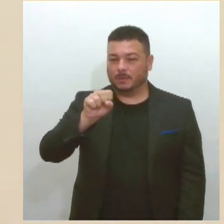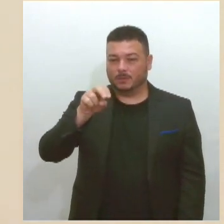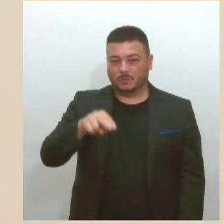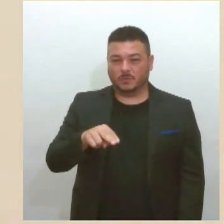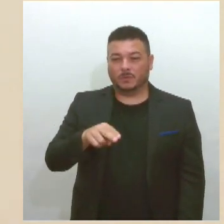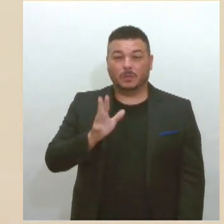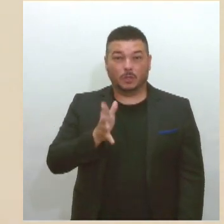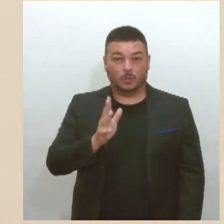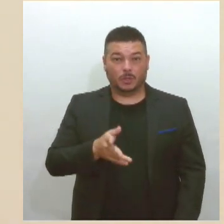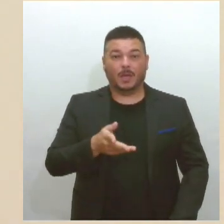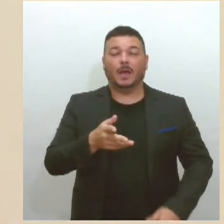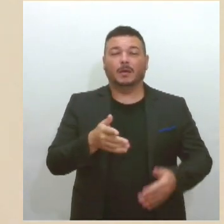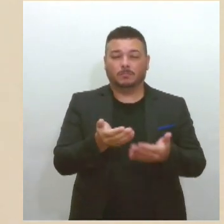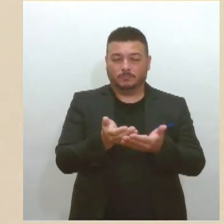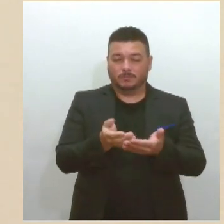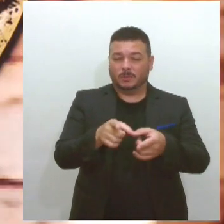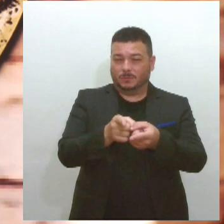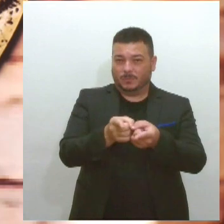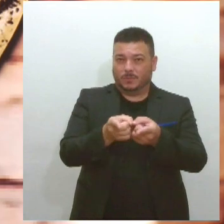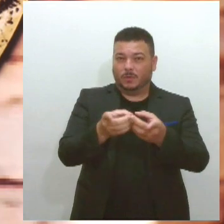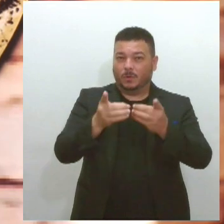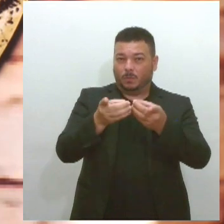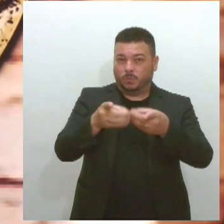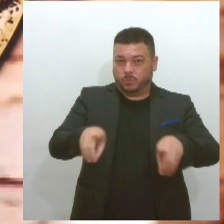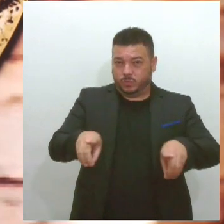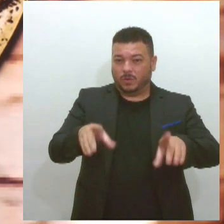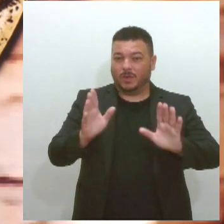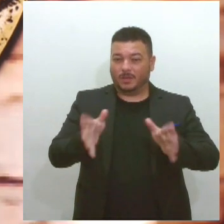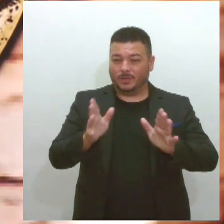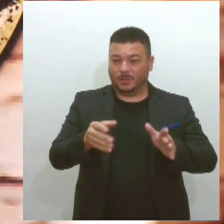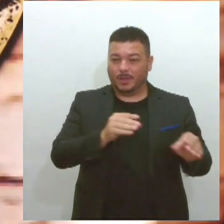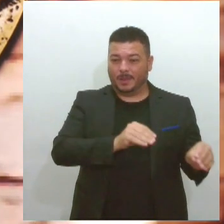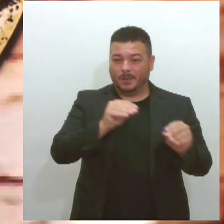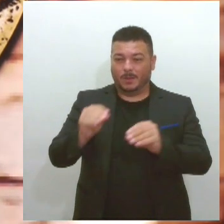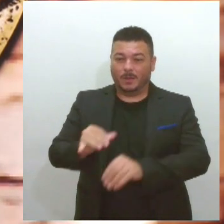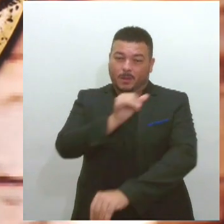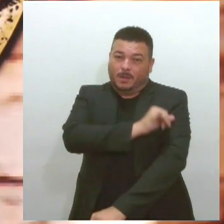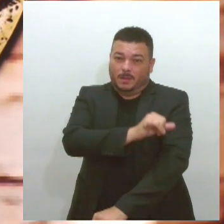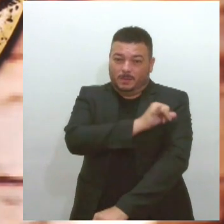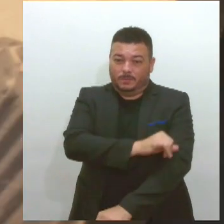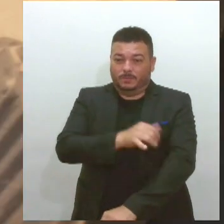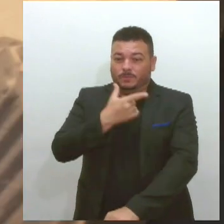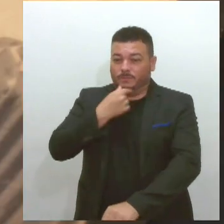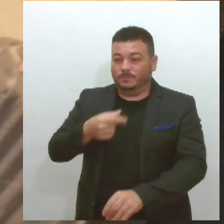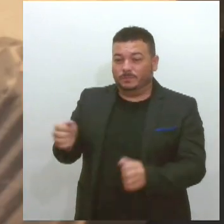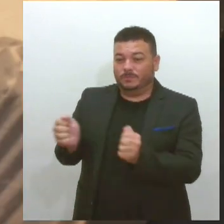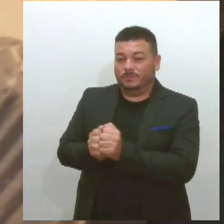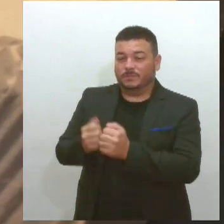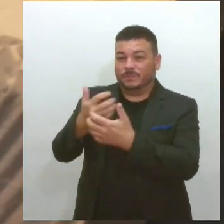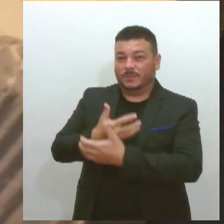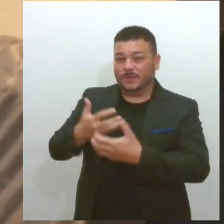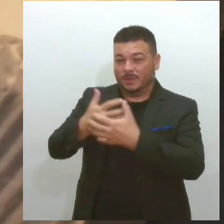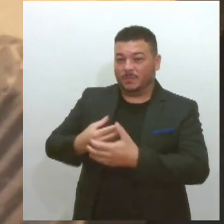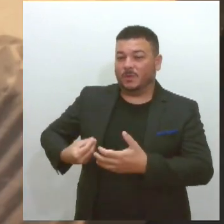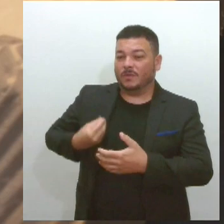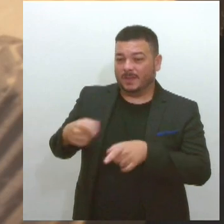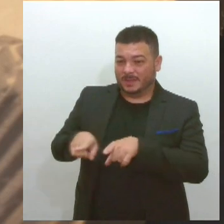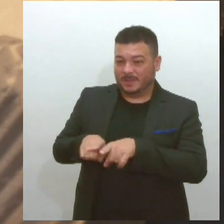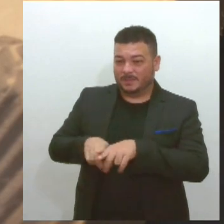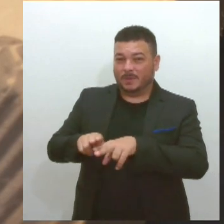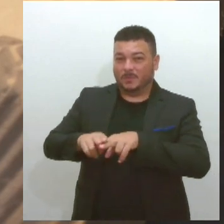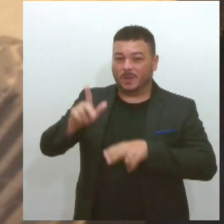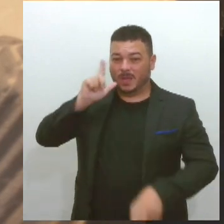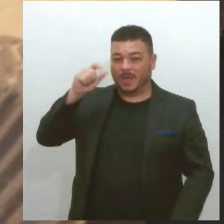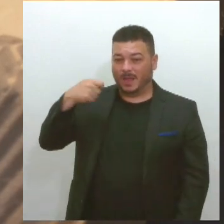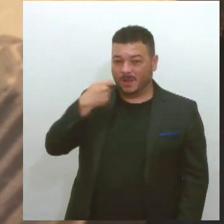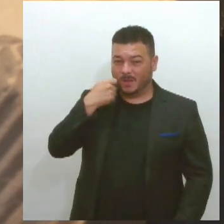Clemilda se mudou para o estado do Rio de Janeiro onde conheceu o seu parceiro da música e da vida também alagoano porém nascido